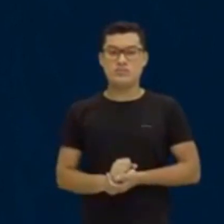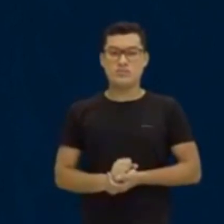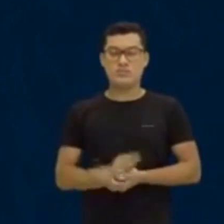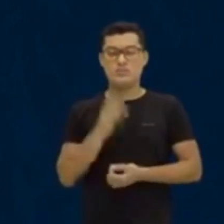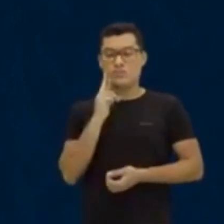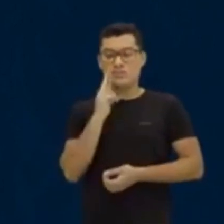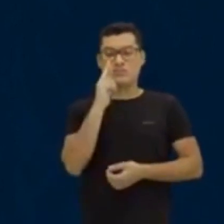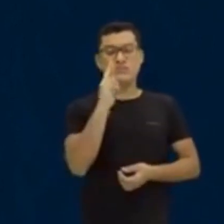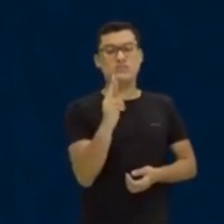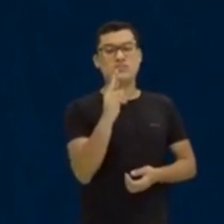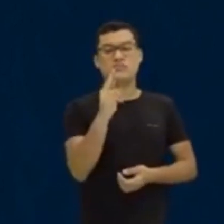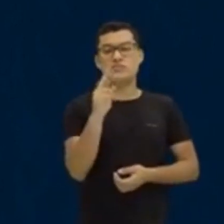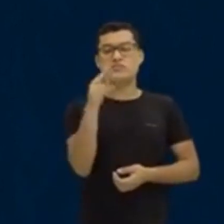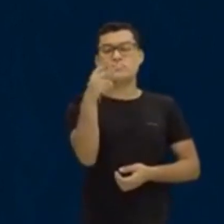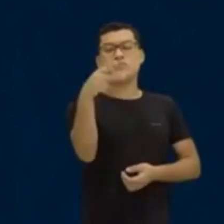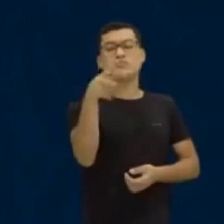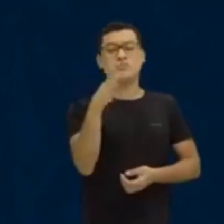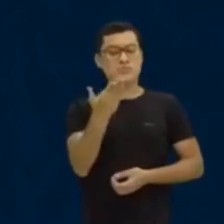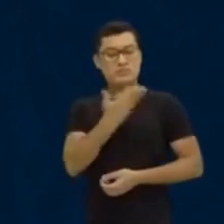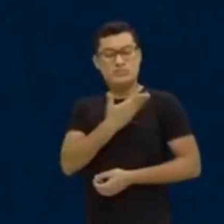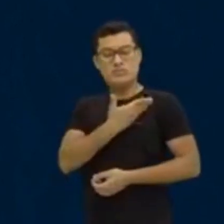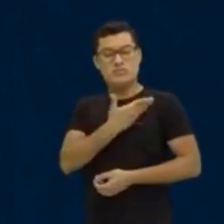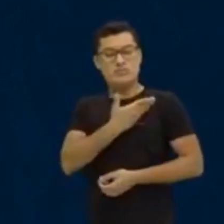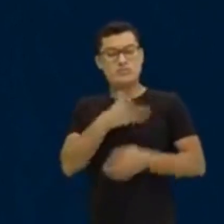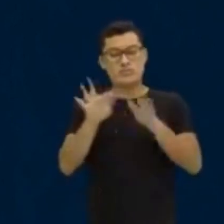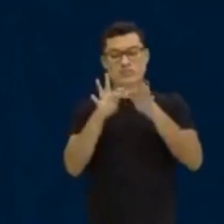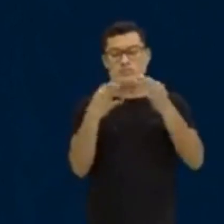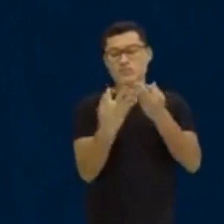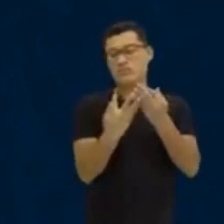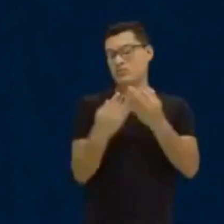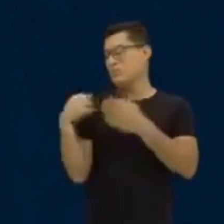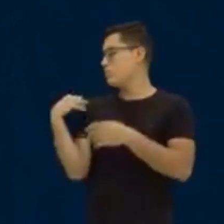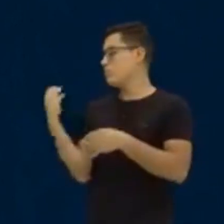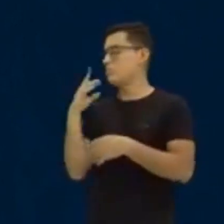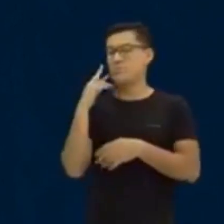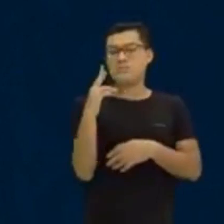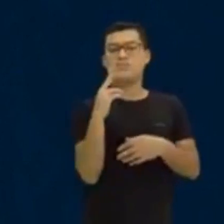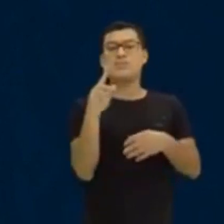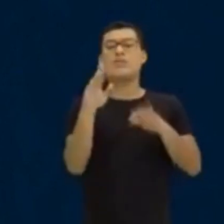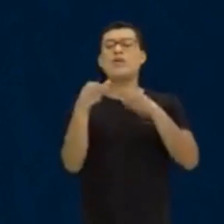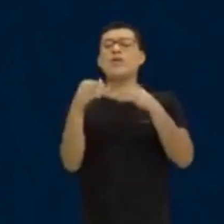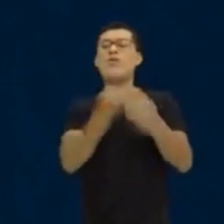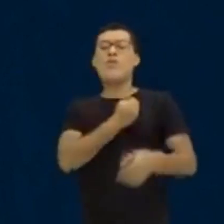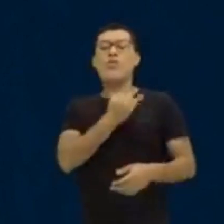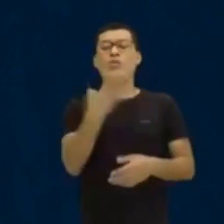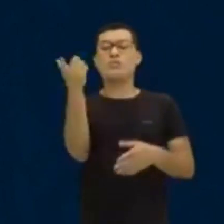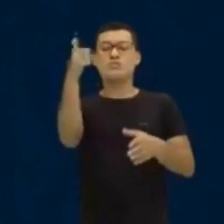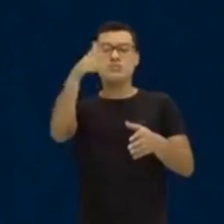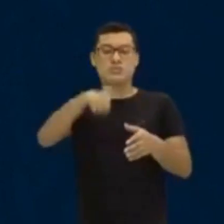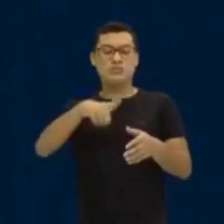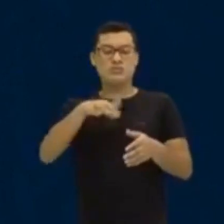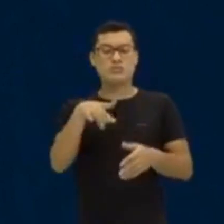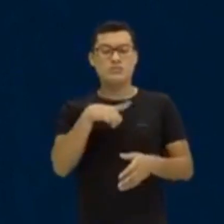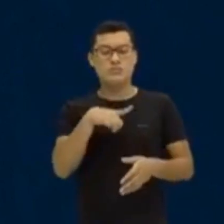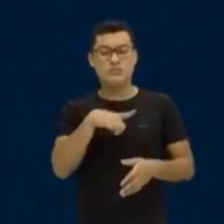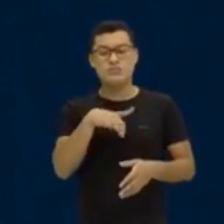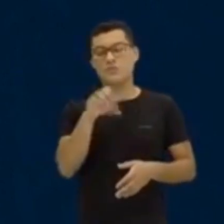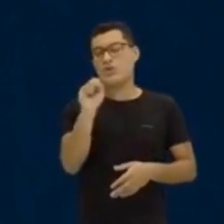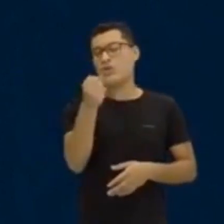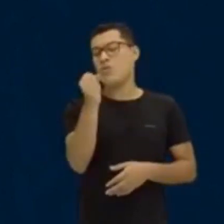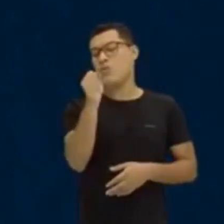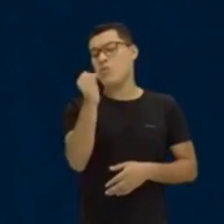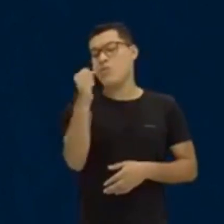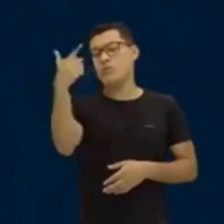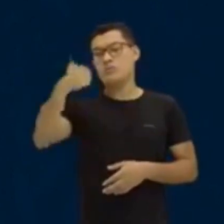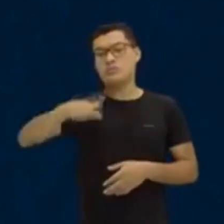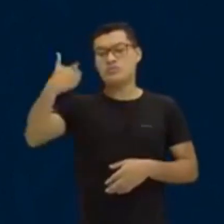Responde aí para o teu pai, para a tua mãe, para quem está do teu lado. Quantos números estão se repetindo? Ah, só tem o 8 se repetindo.